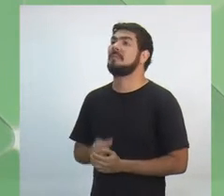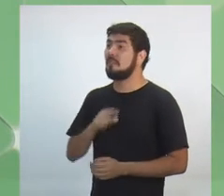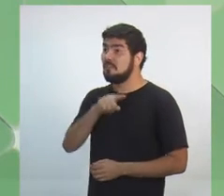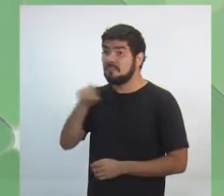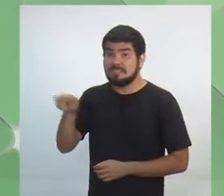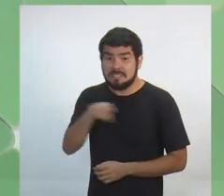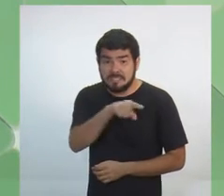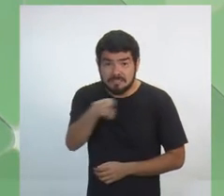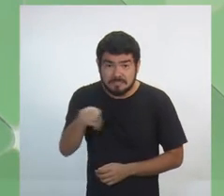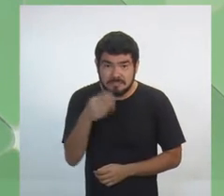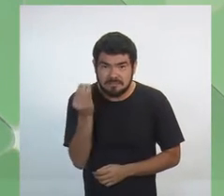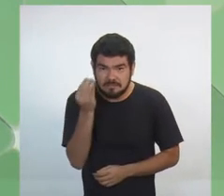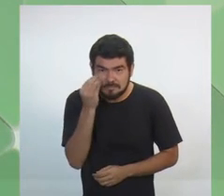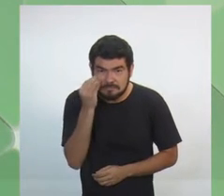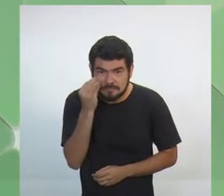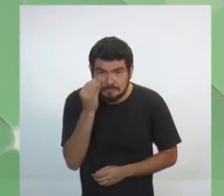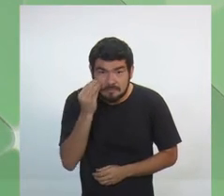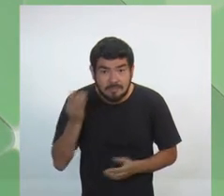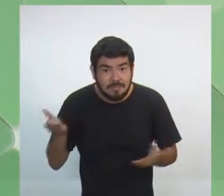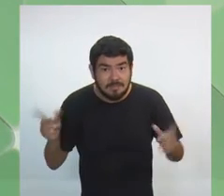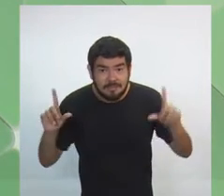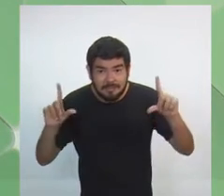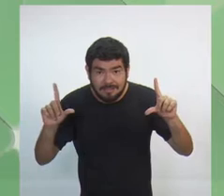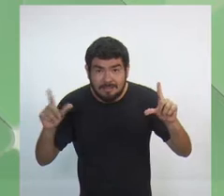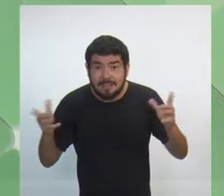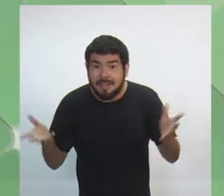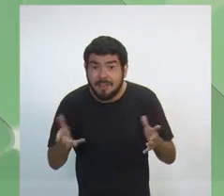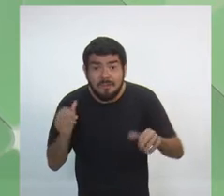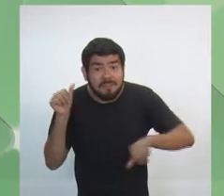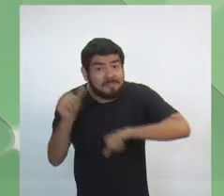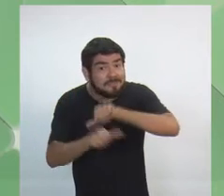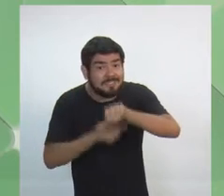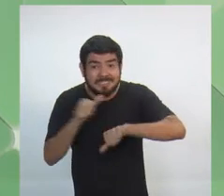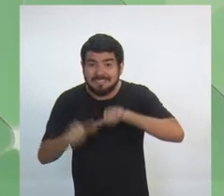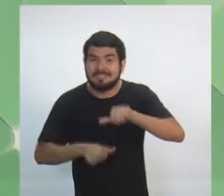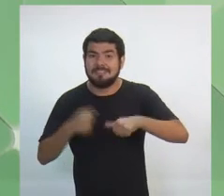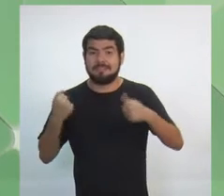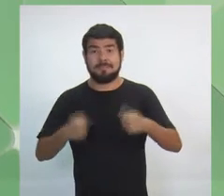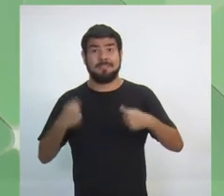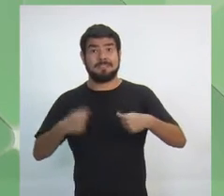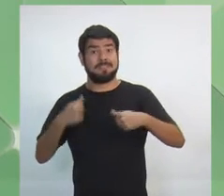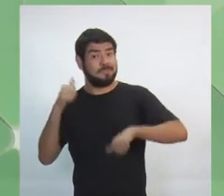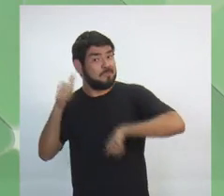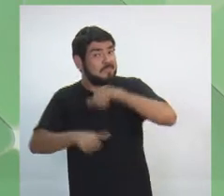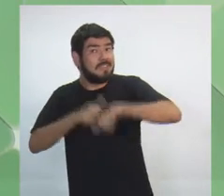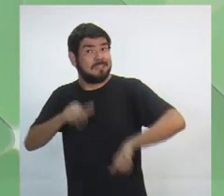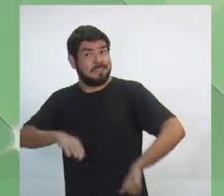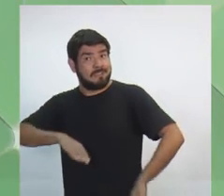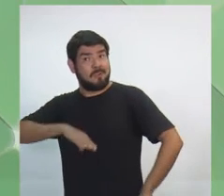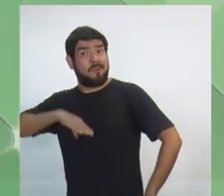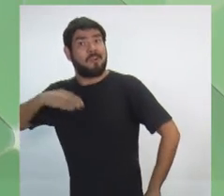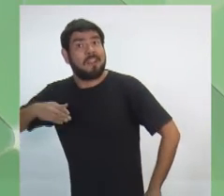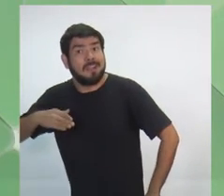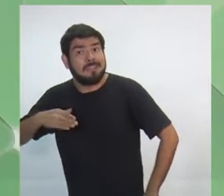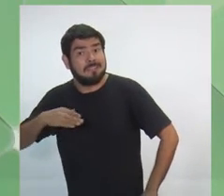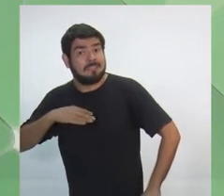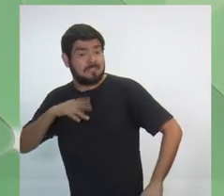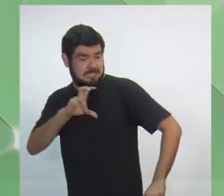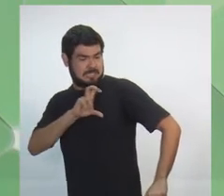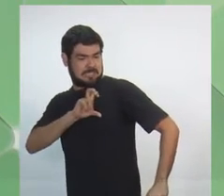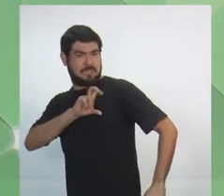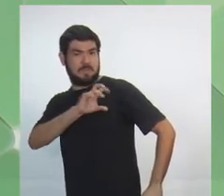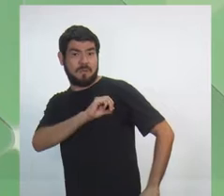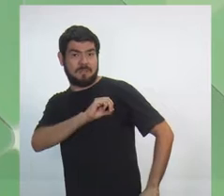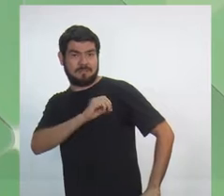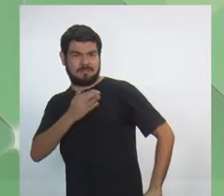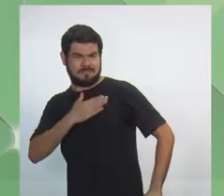está nos assistindo, chegou a hora da mudança. E para mudar, temos que ter coragem. E eu tenho a coragem. 50 neles é o que